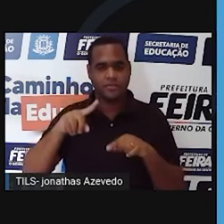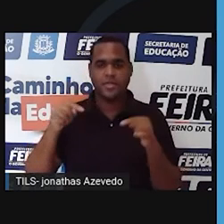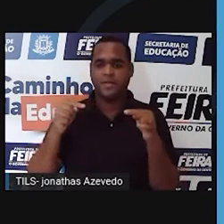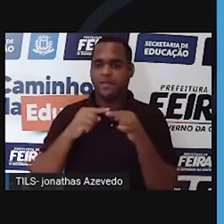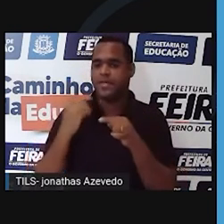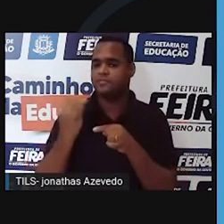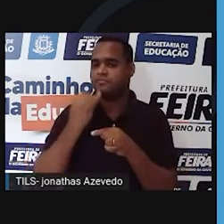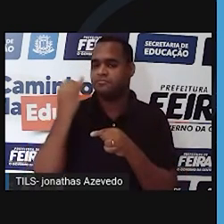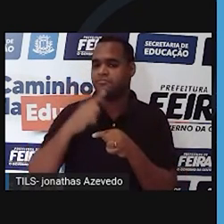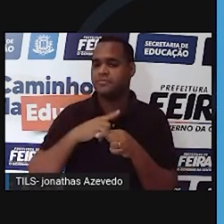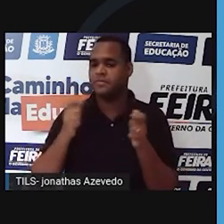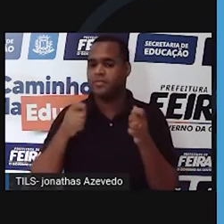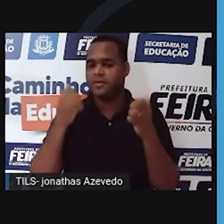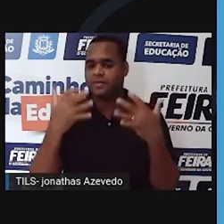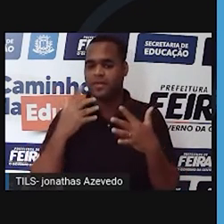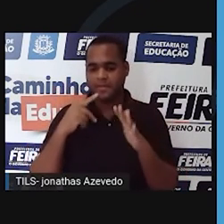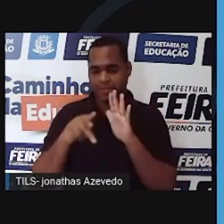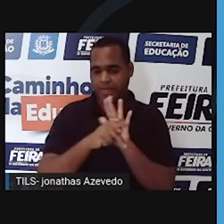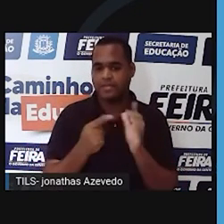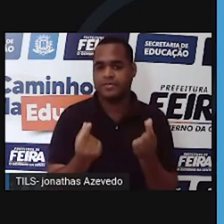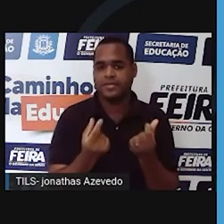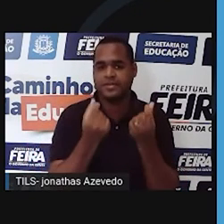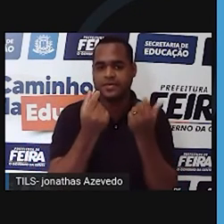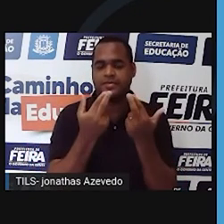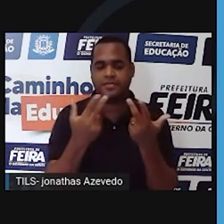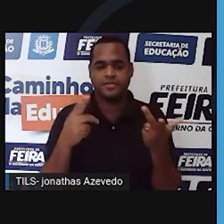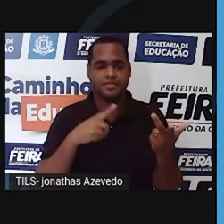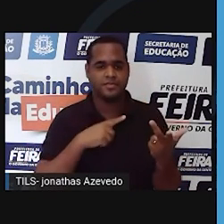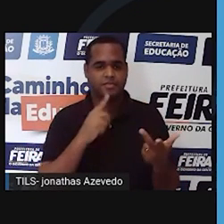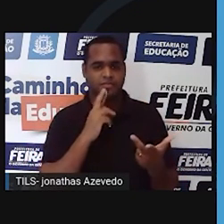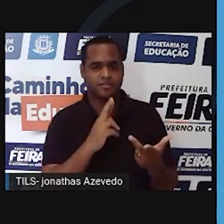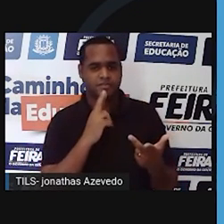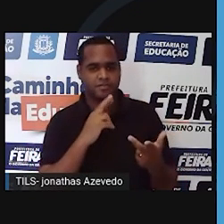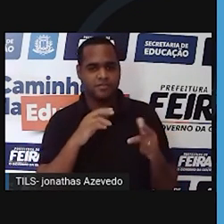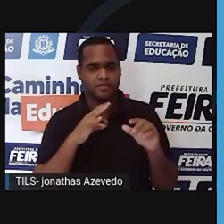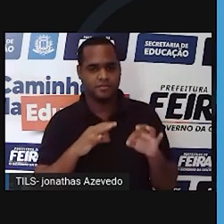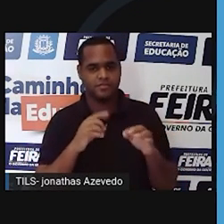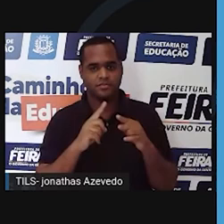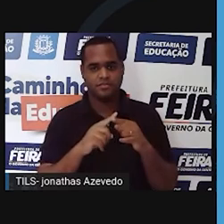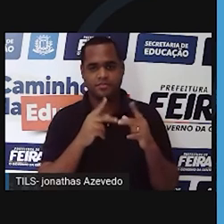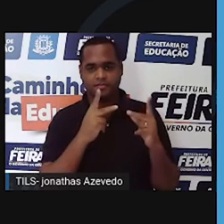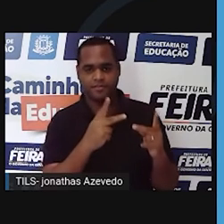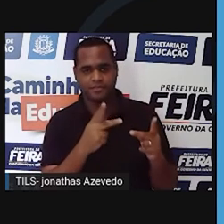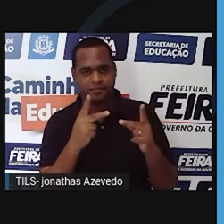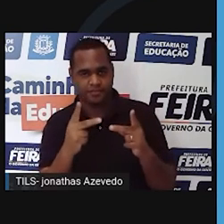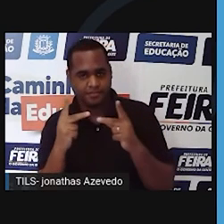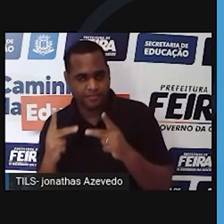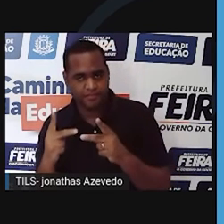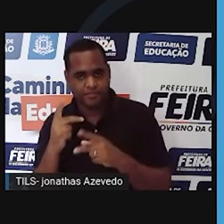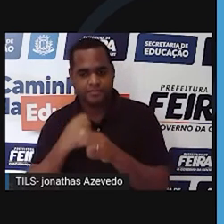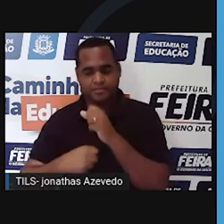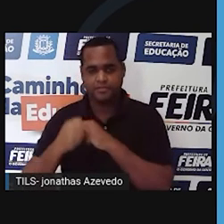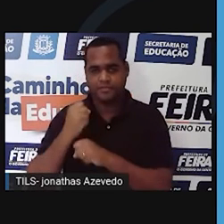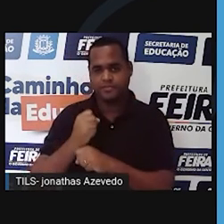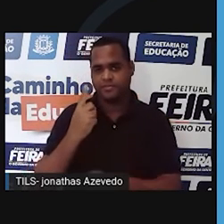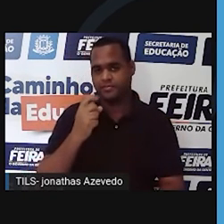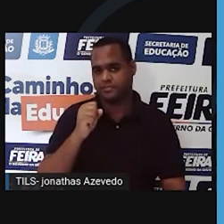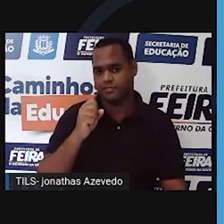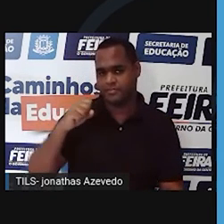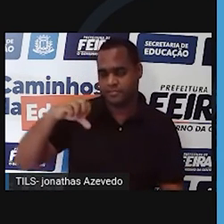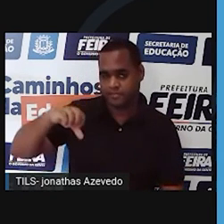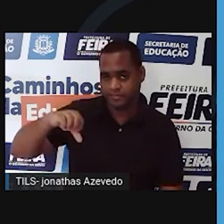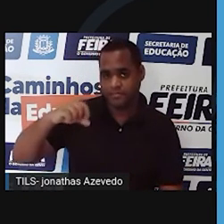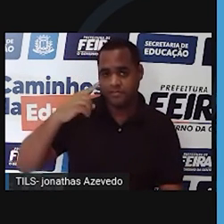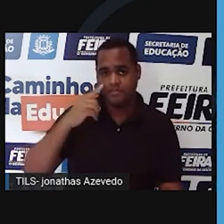manter suas propriedades lucrativas. A gente descobriu uma atividade no turismo em 1989 meu pai abriu aqui